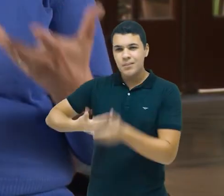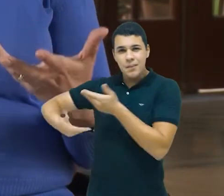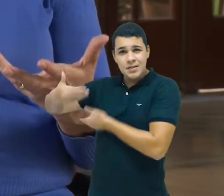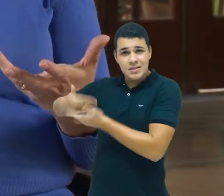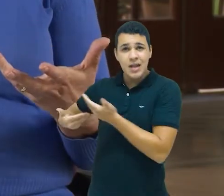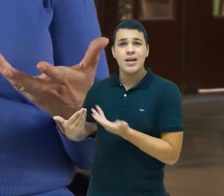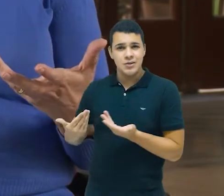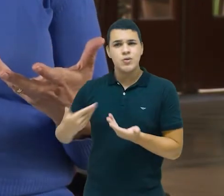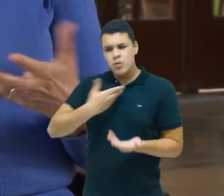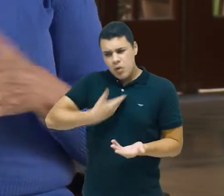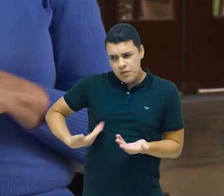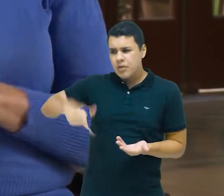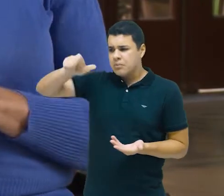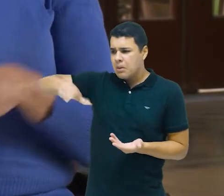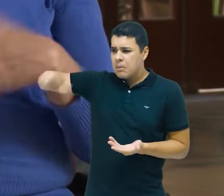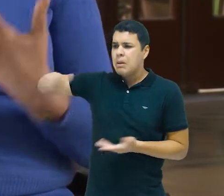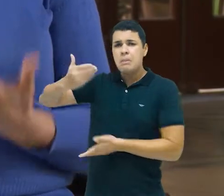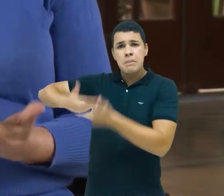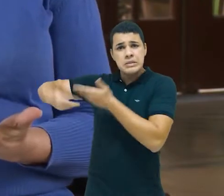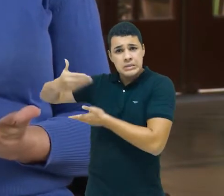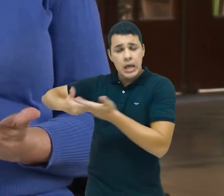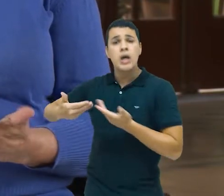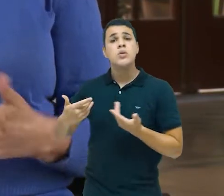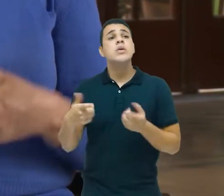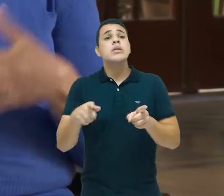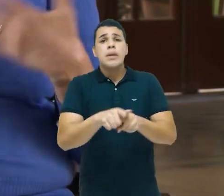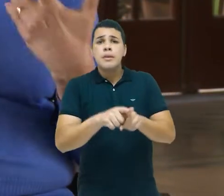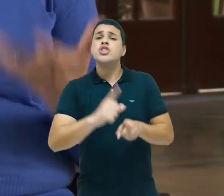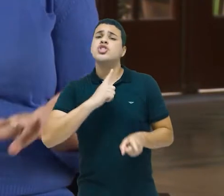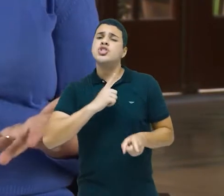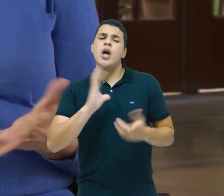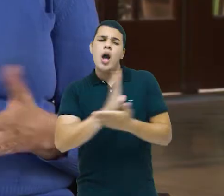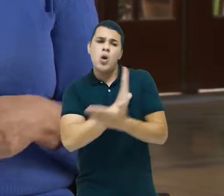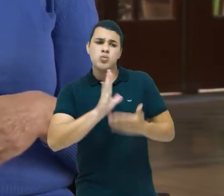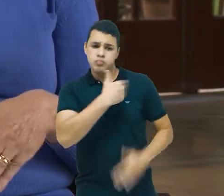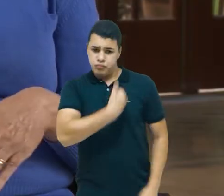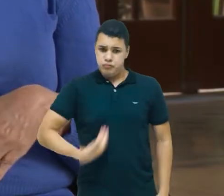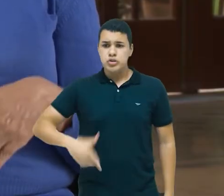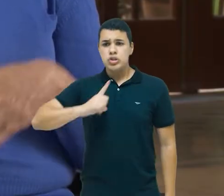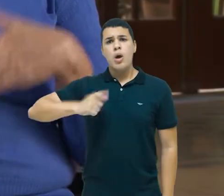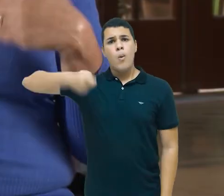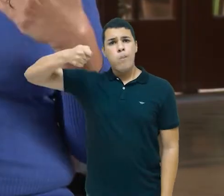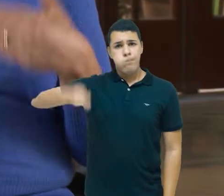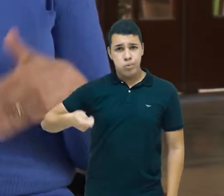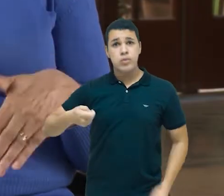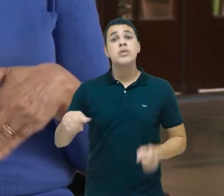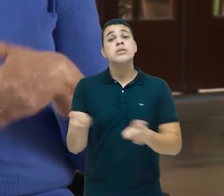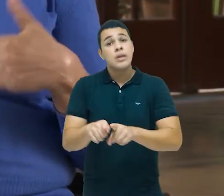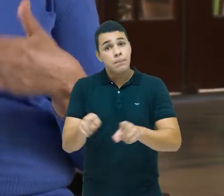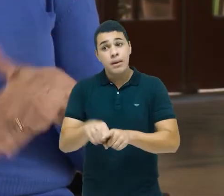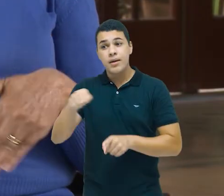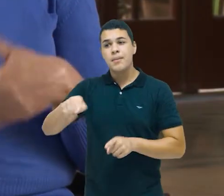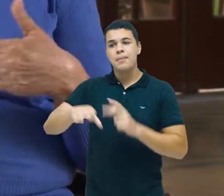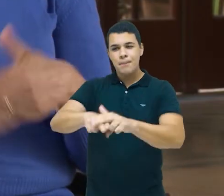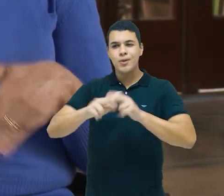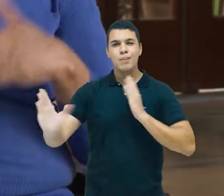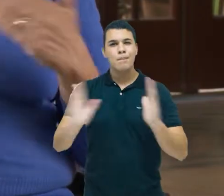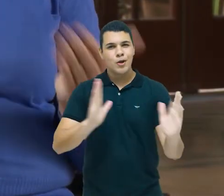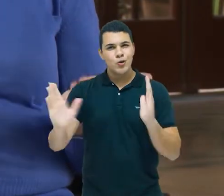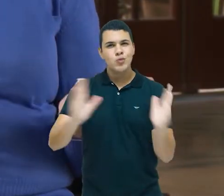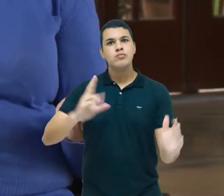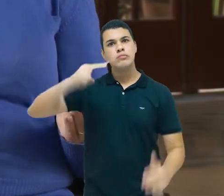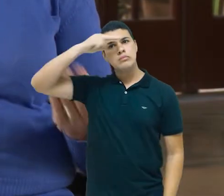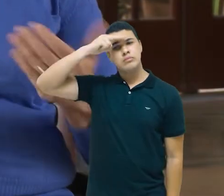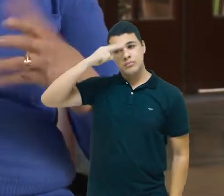nossos governos anteriores, inclusive os governos que foram governos ditatoriais, a própria ditadura de Vargas,